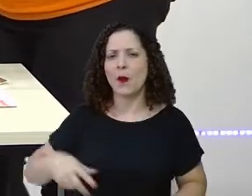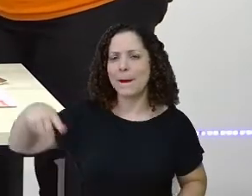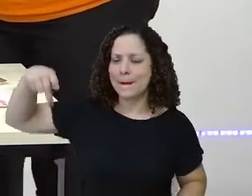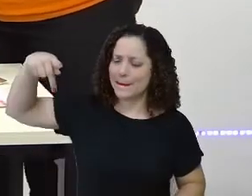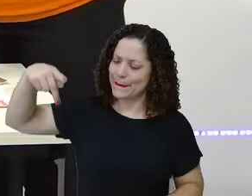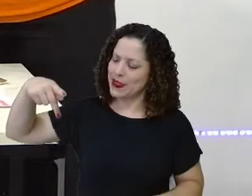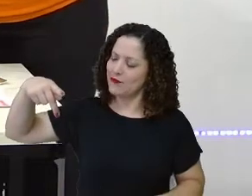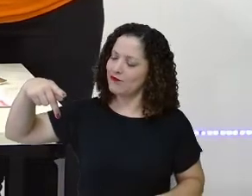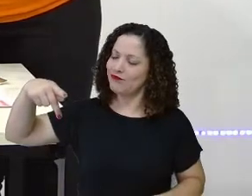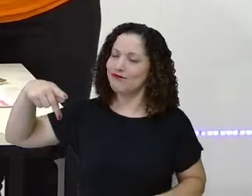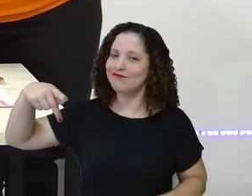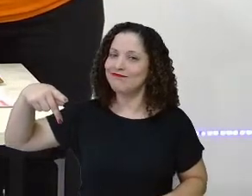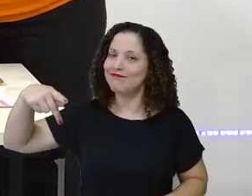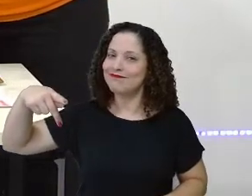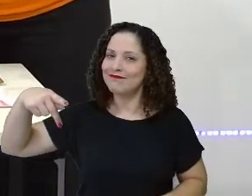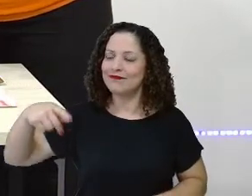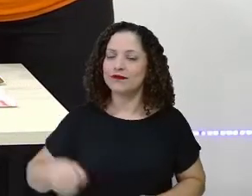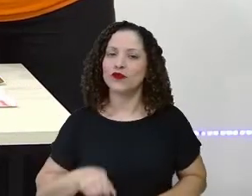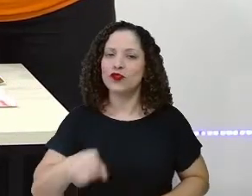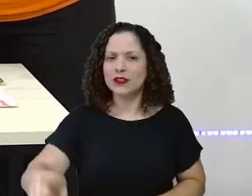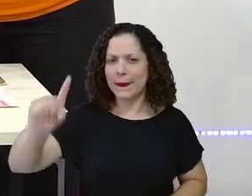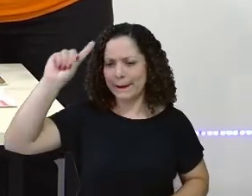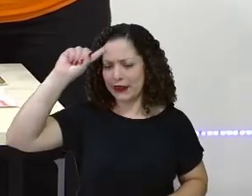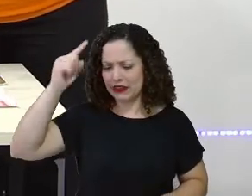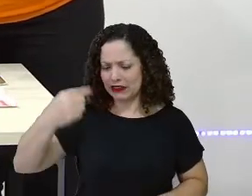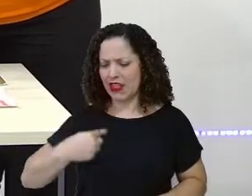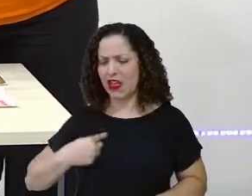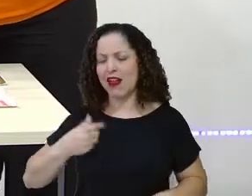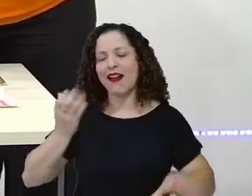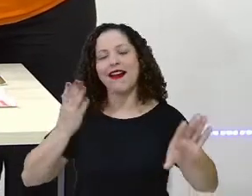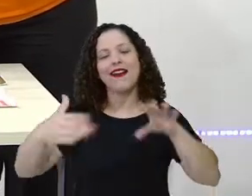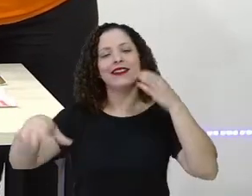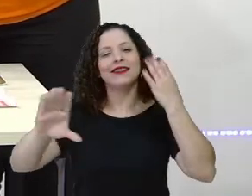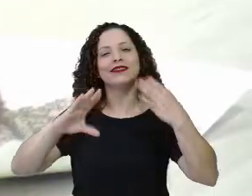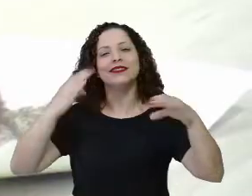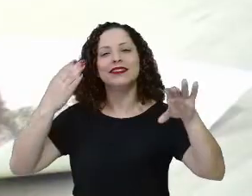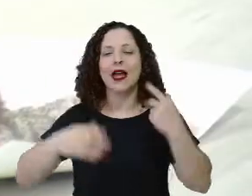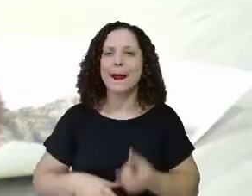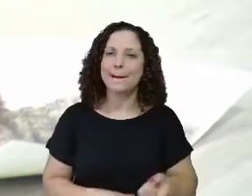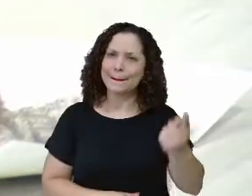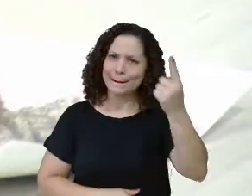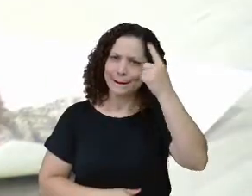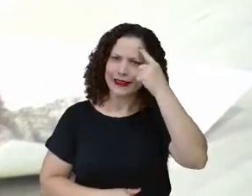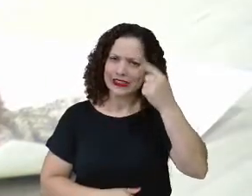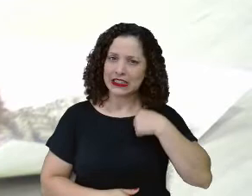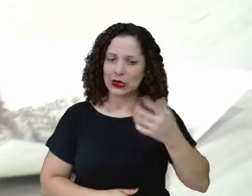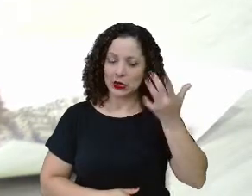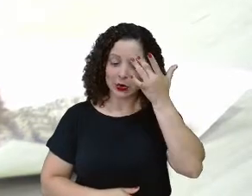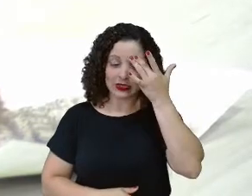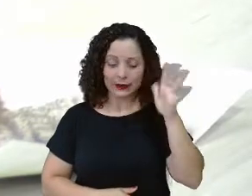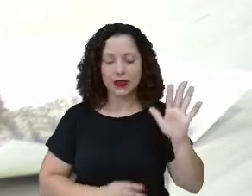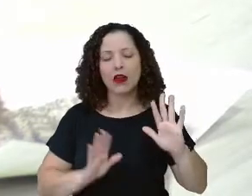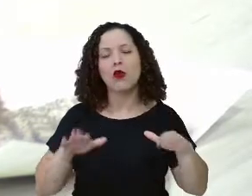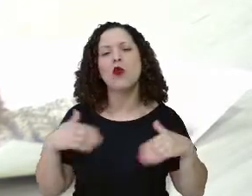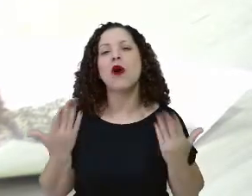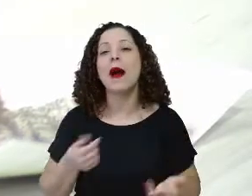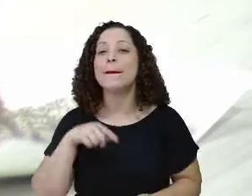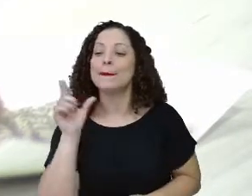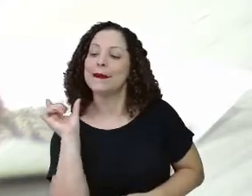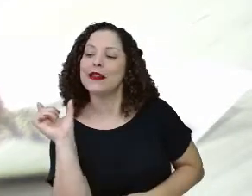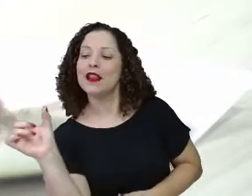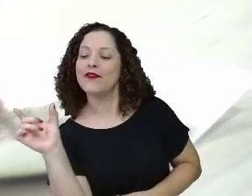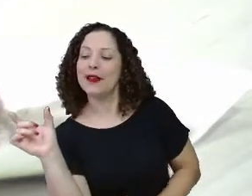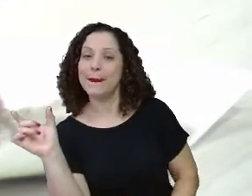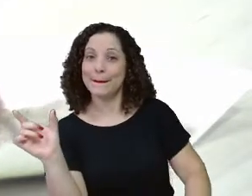Hum! Você me mandou cantar, pensando que eu não sabia! Pensando! Será que é o nome